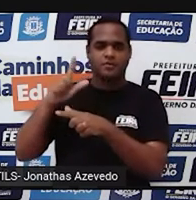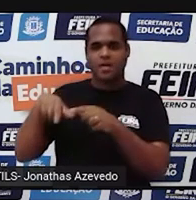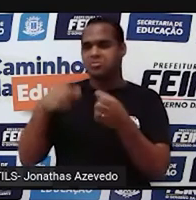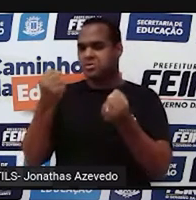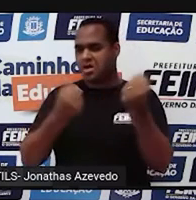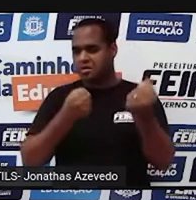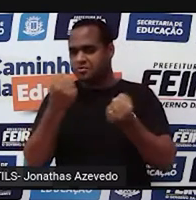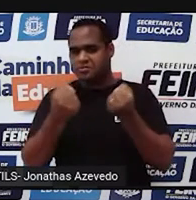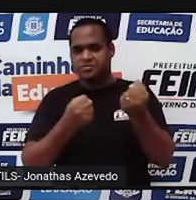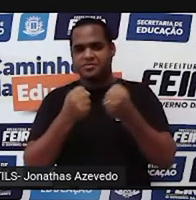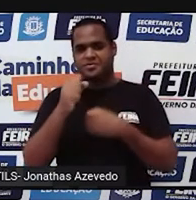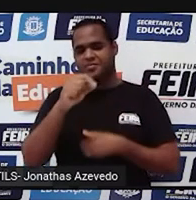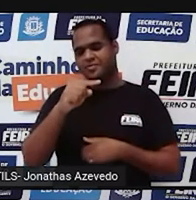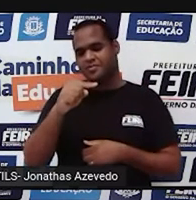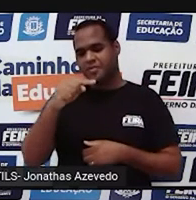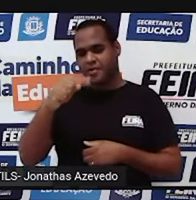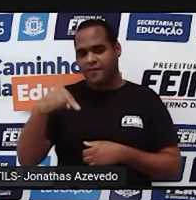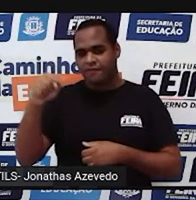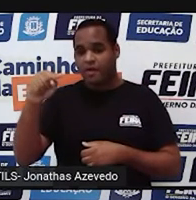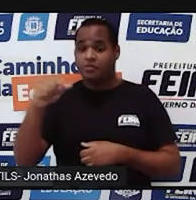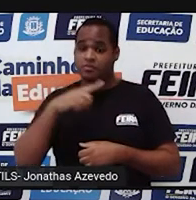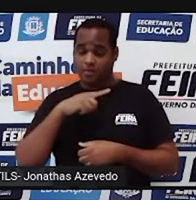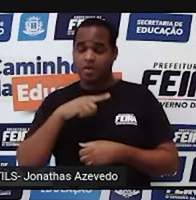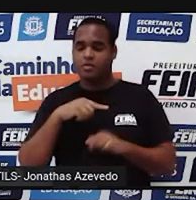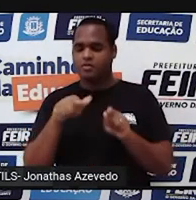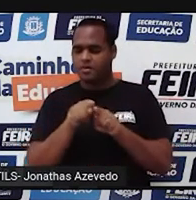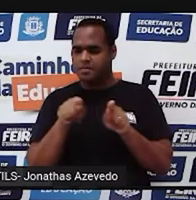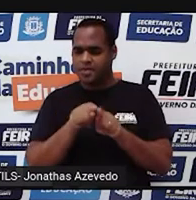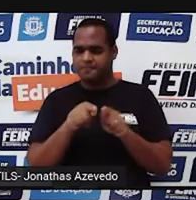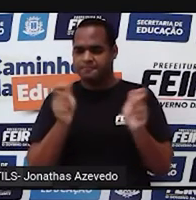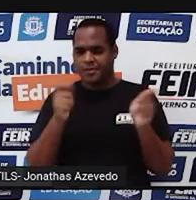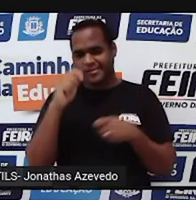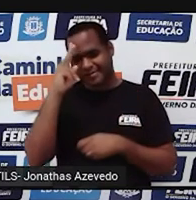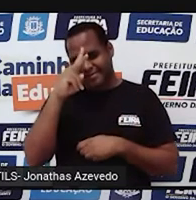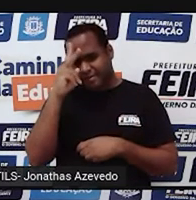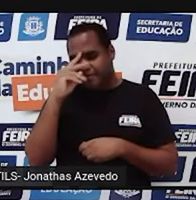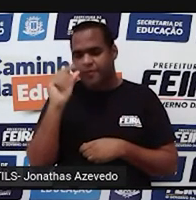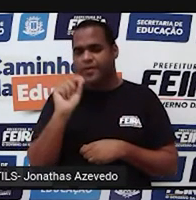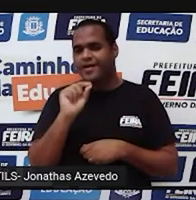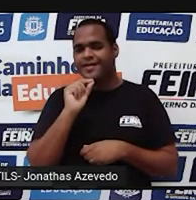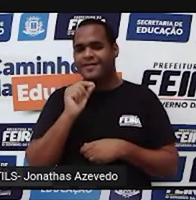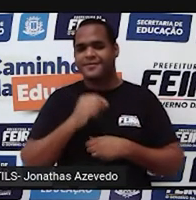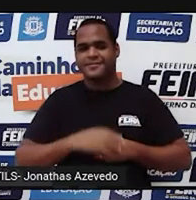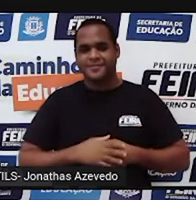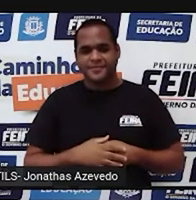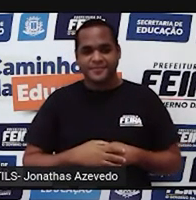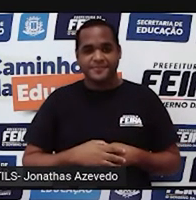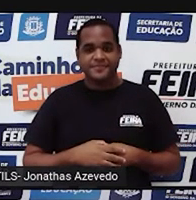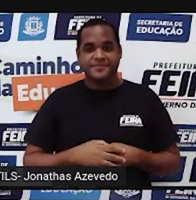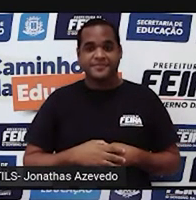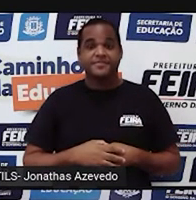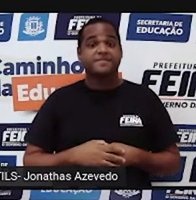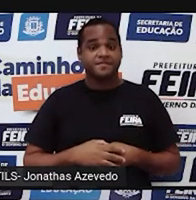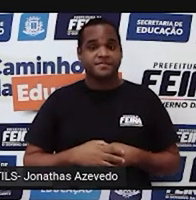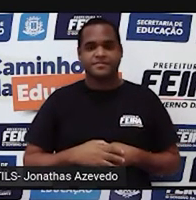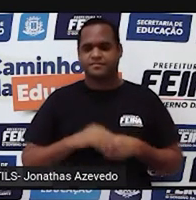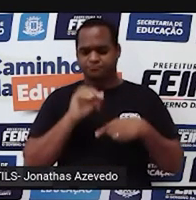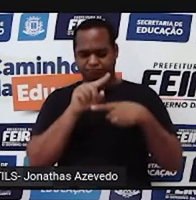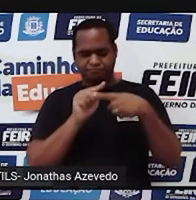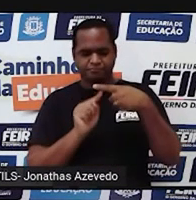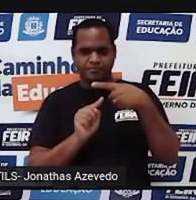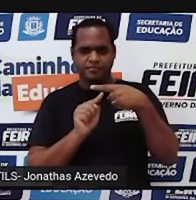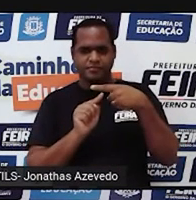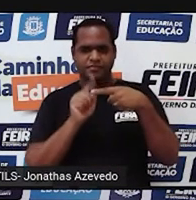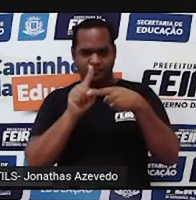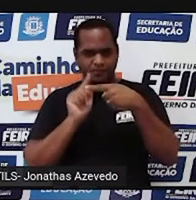automóveis. A gente encontra, a gente vê frações também. Bora relembrar? As frações é uma forma